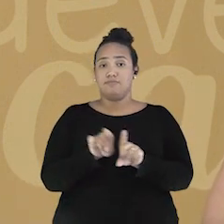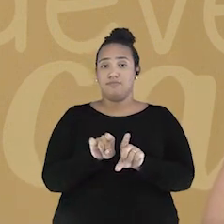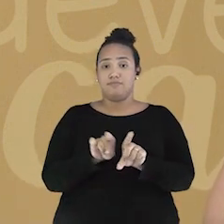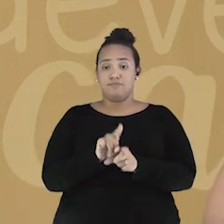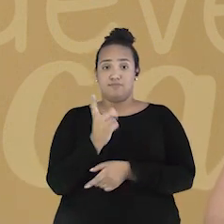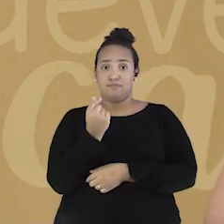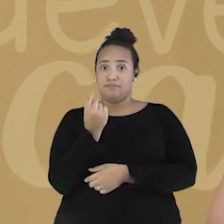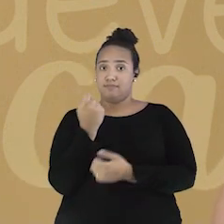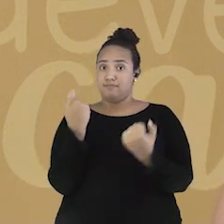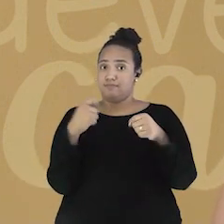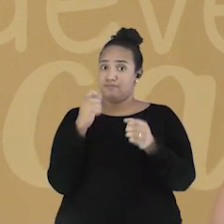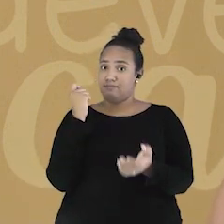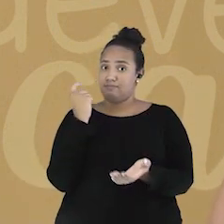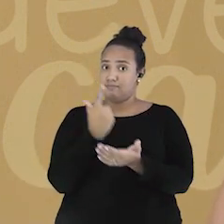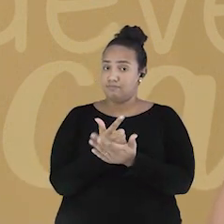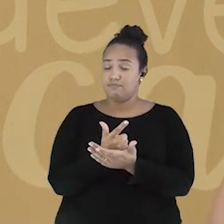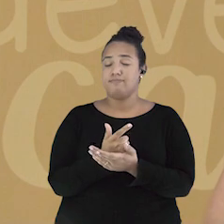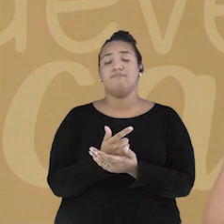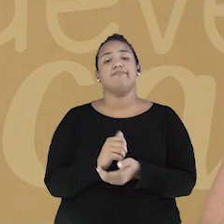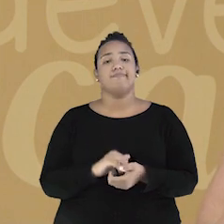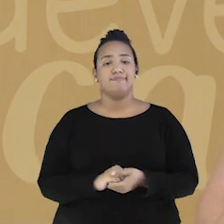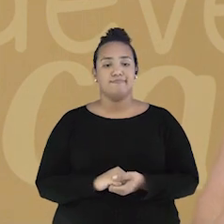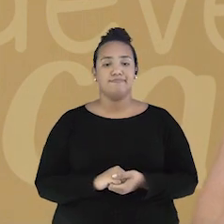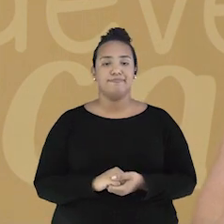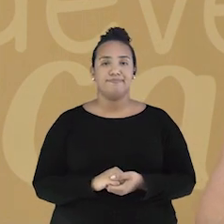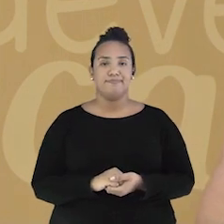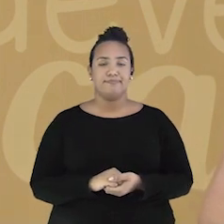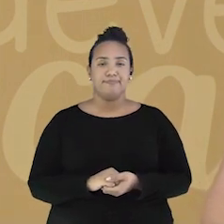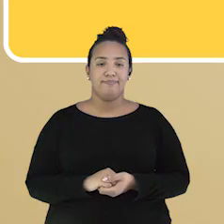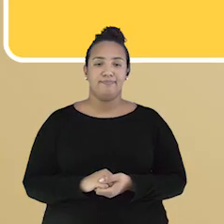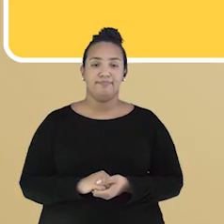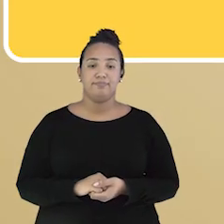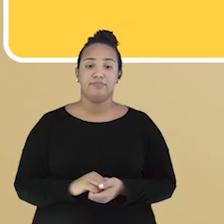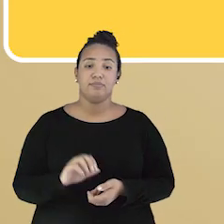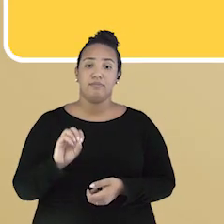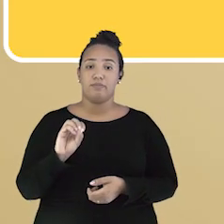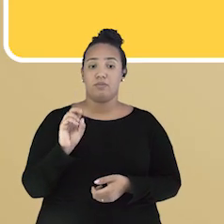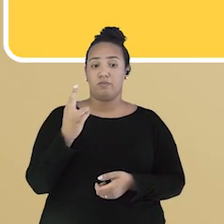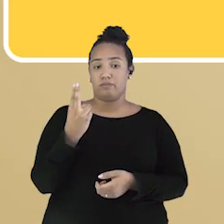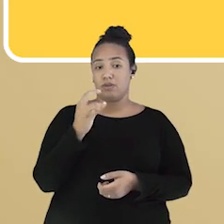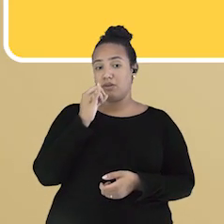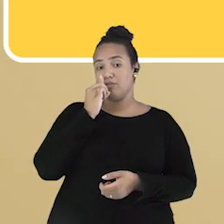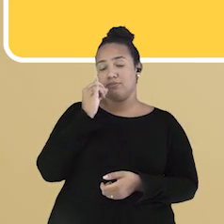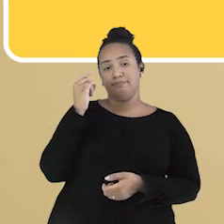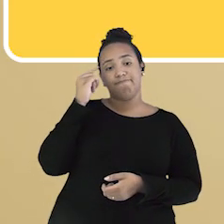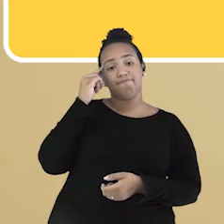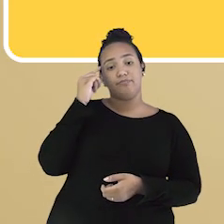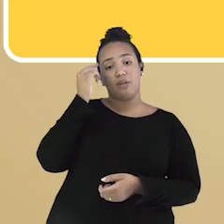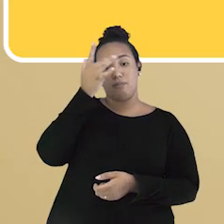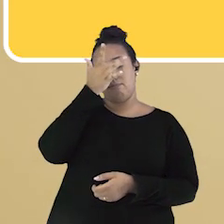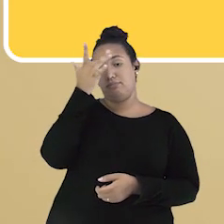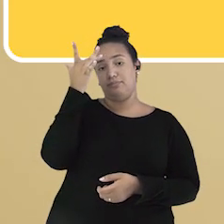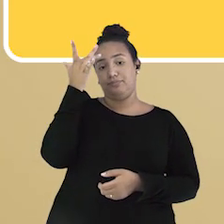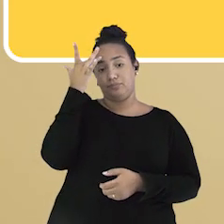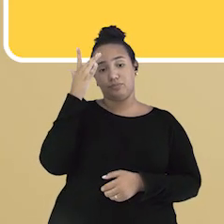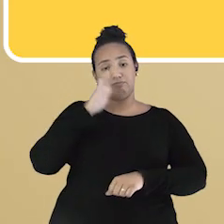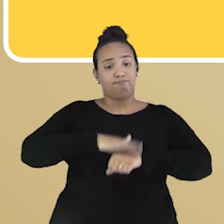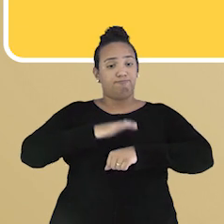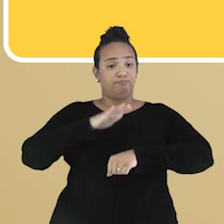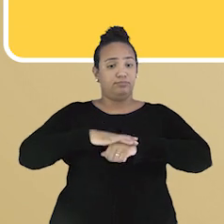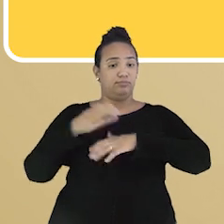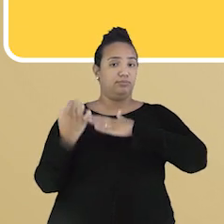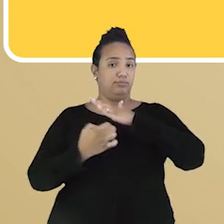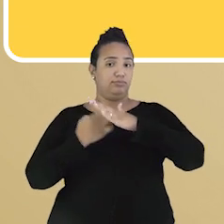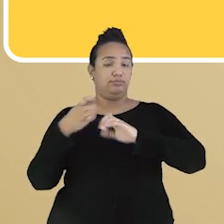custo também que haverá com esse transporte, dentre outros aspectos. Ou ainda, vamos pensar no caso de pessoas que são